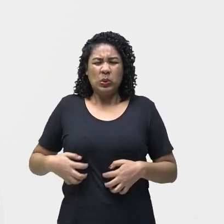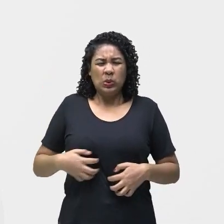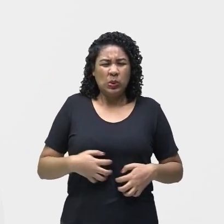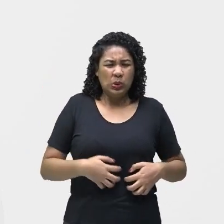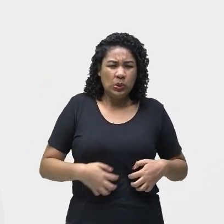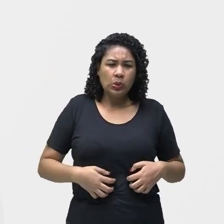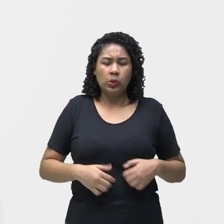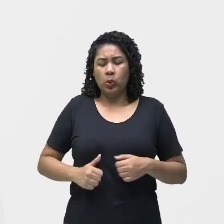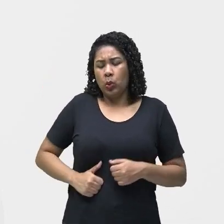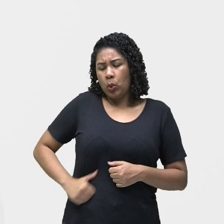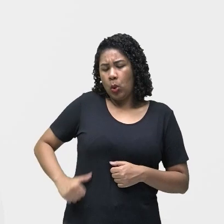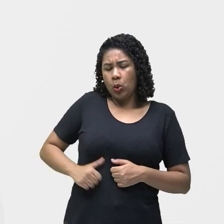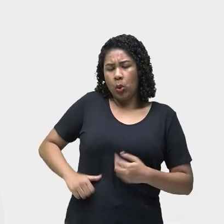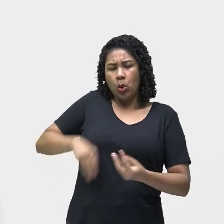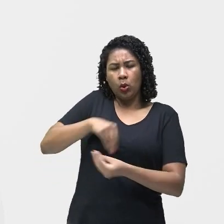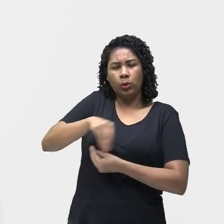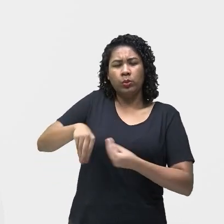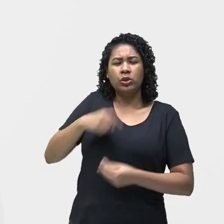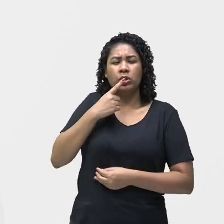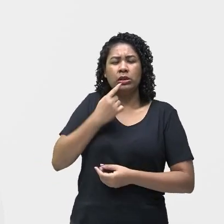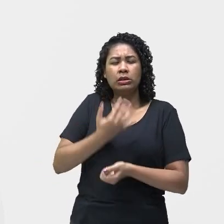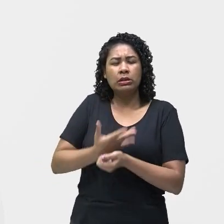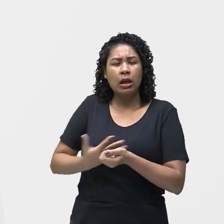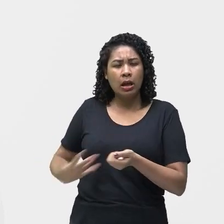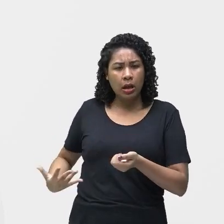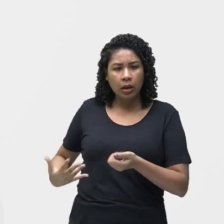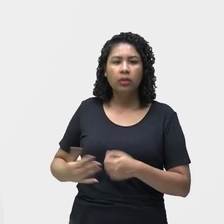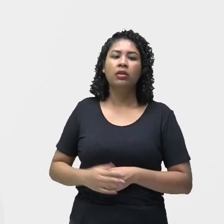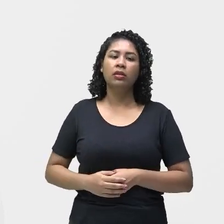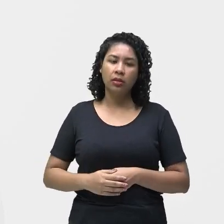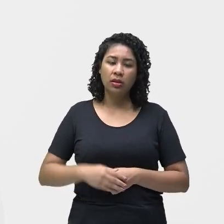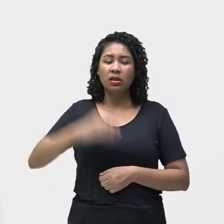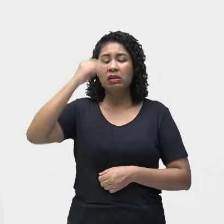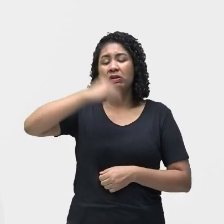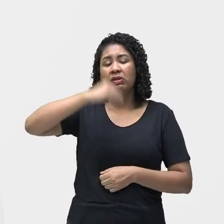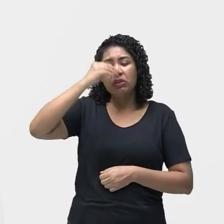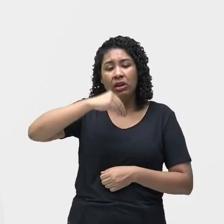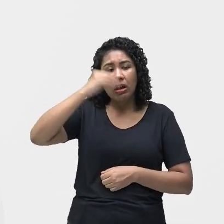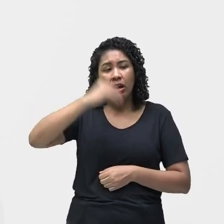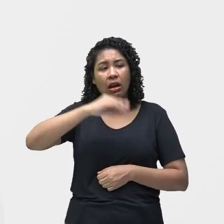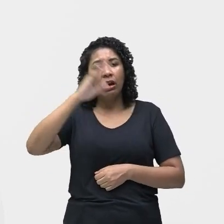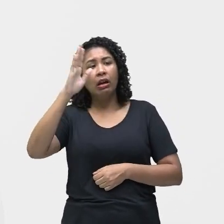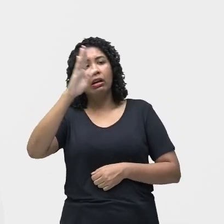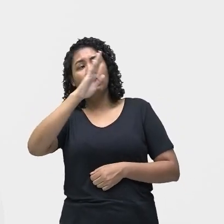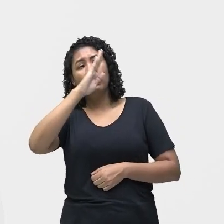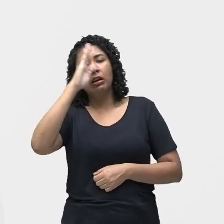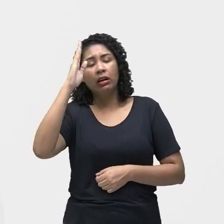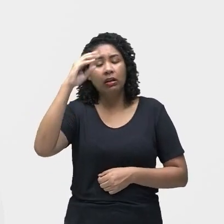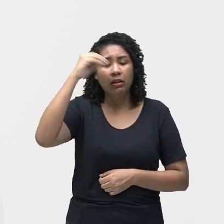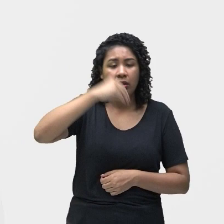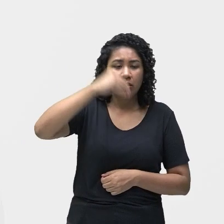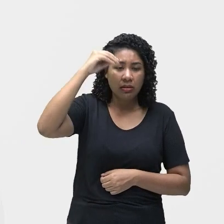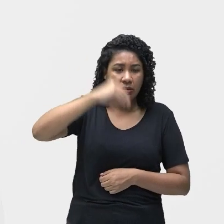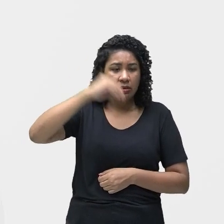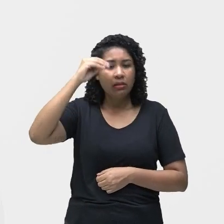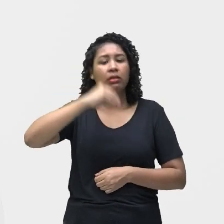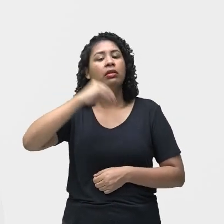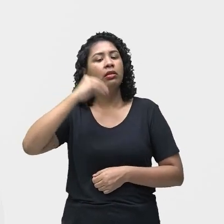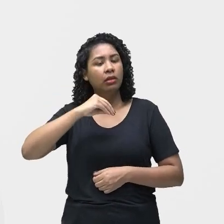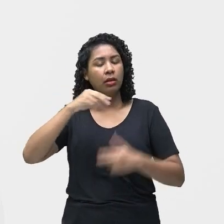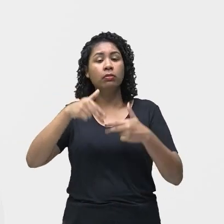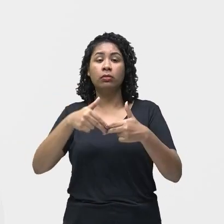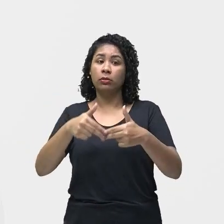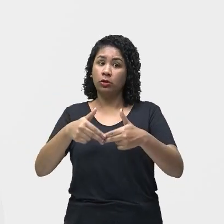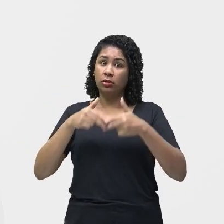náuseas e vômitos e fraqueza. É lógico que a pessoa fica fraca com essa quantidade de sintomas que podem